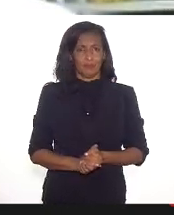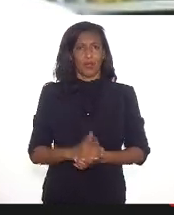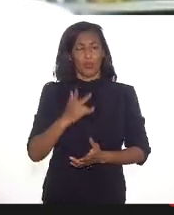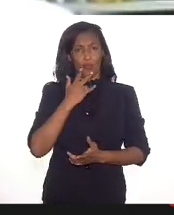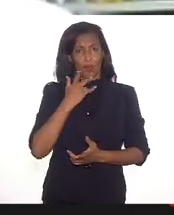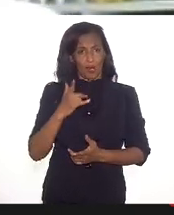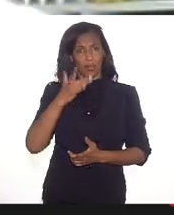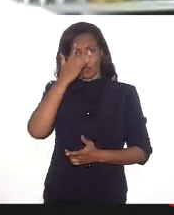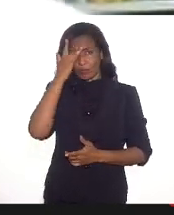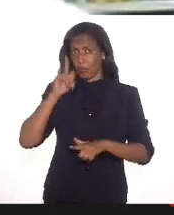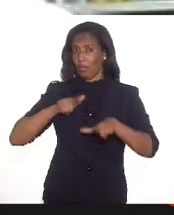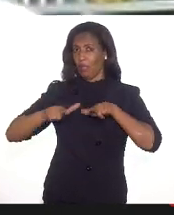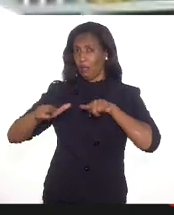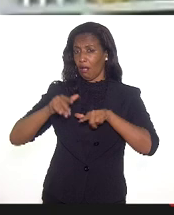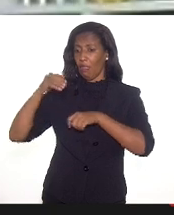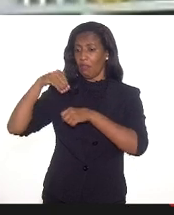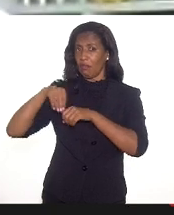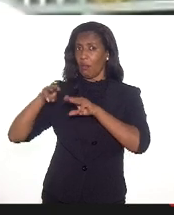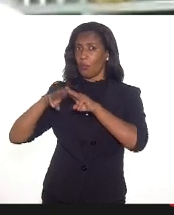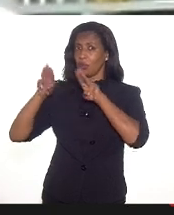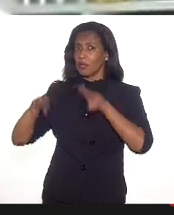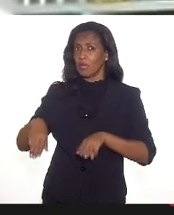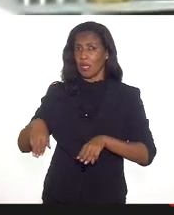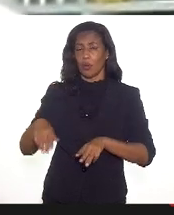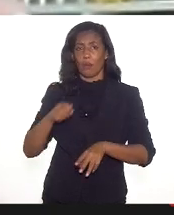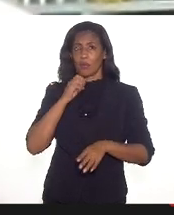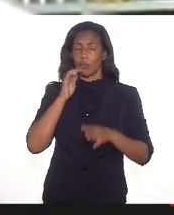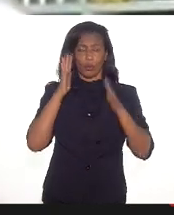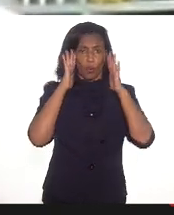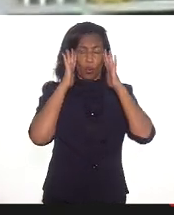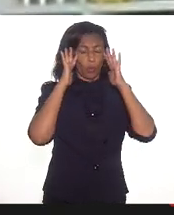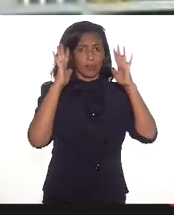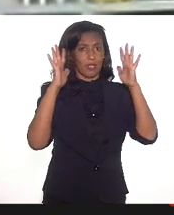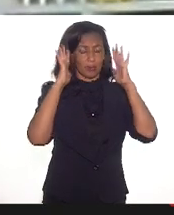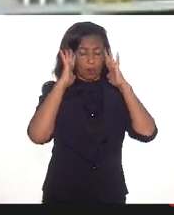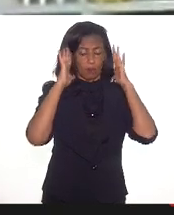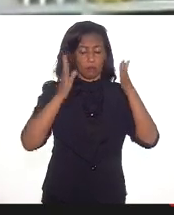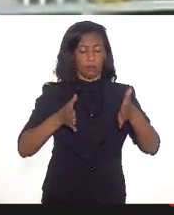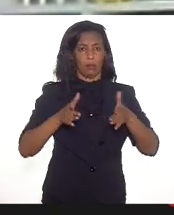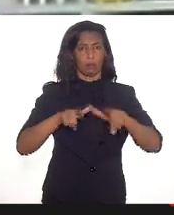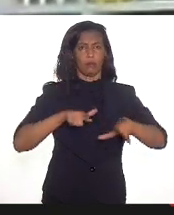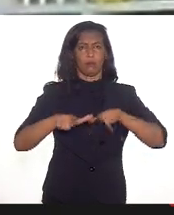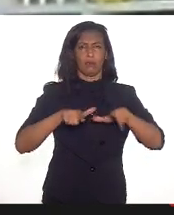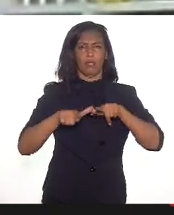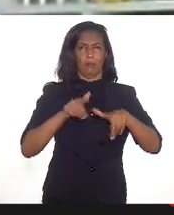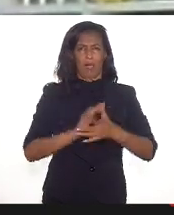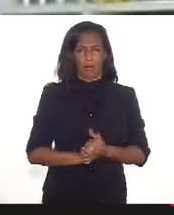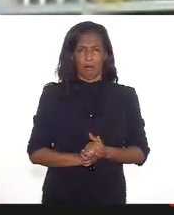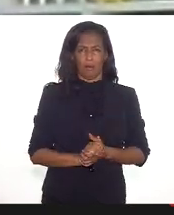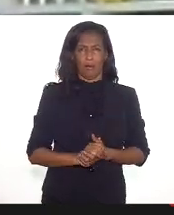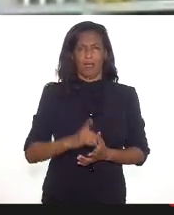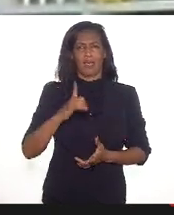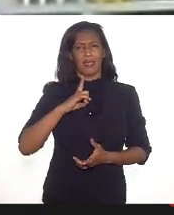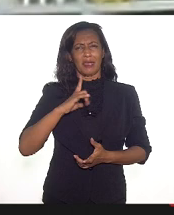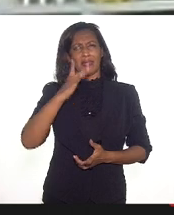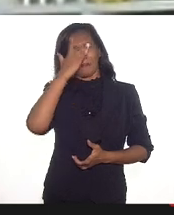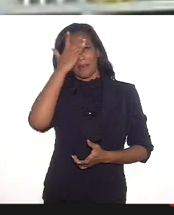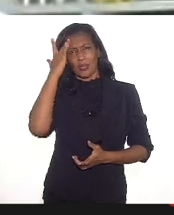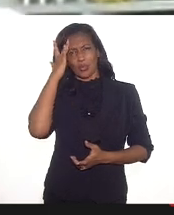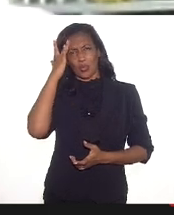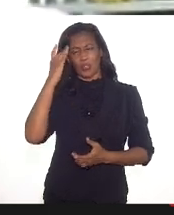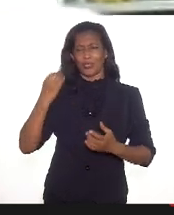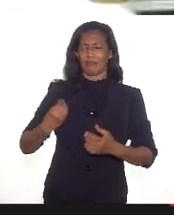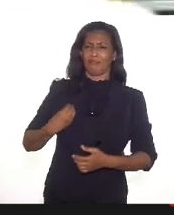Essas pessoas não conseguem concentração de trabalho e 5% desses profissionais estão vivendo um luto pela perda de pessoas